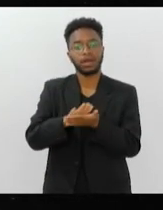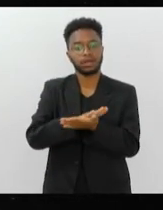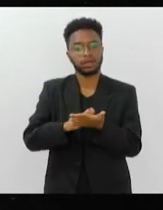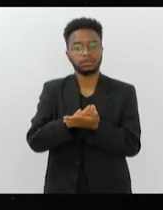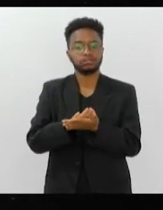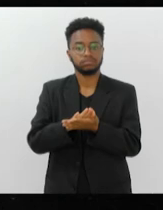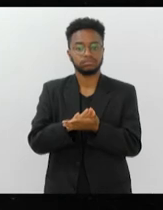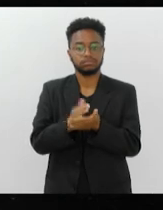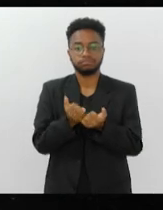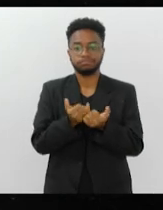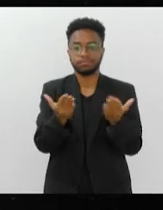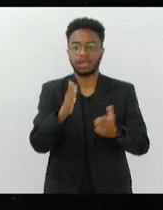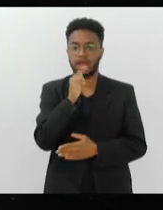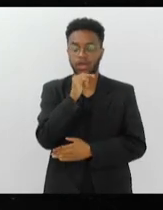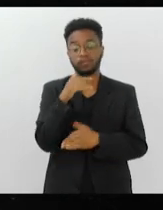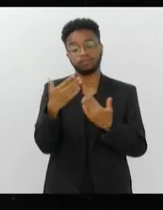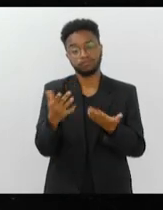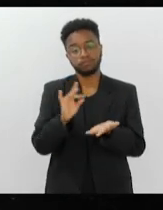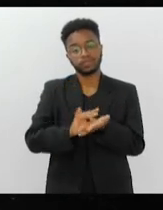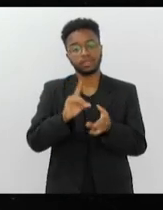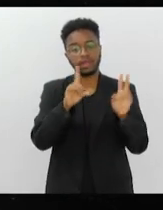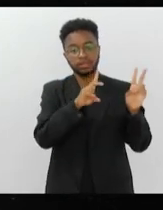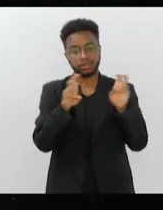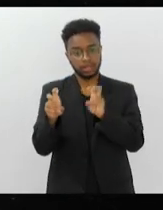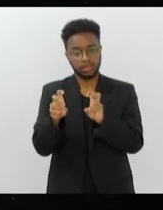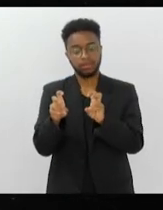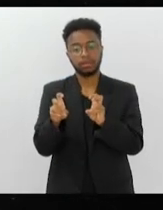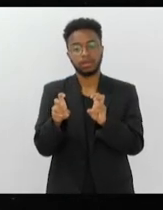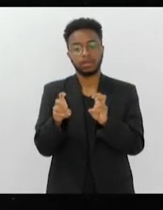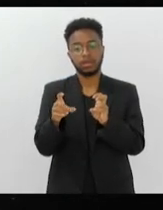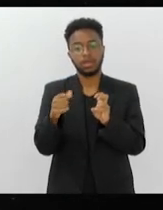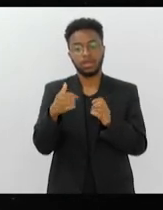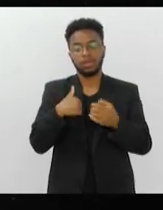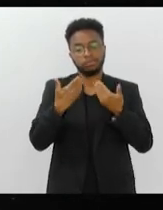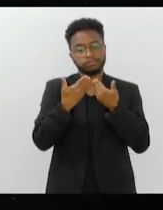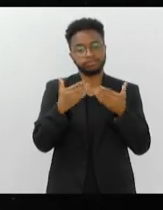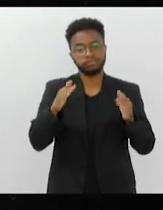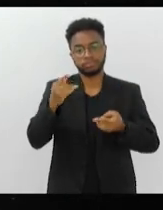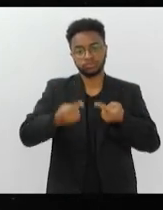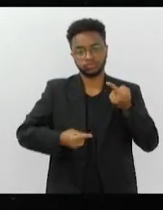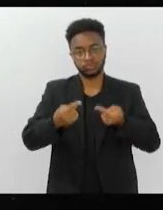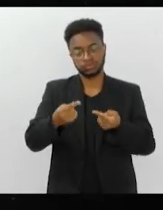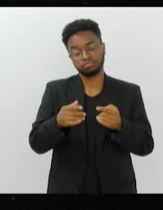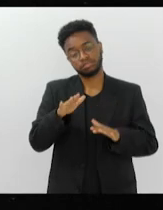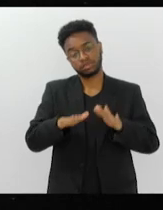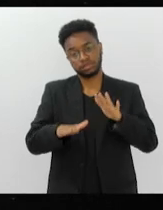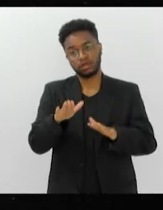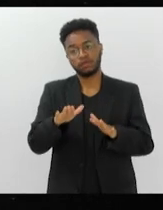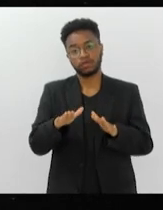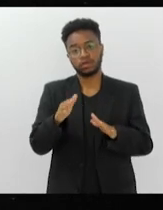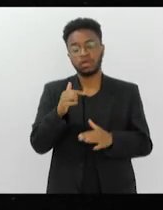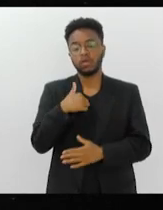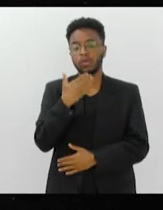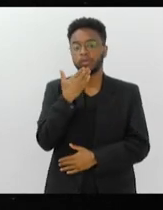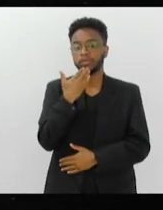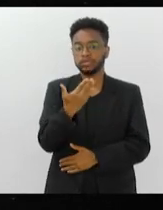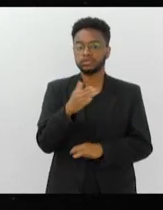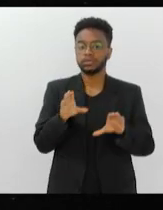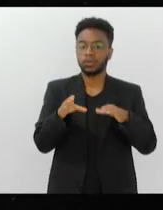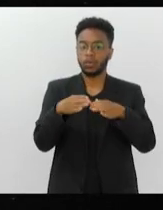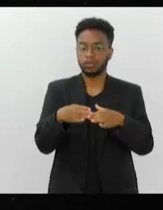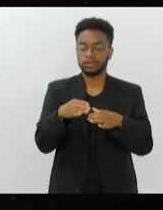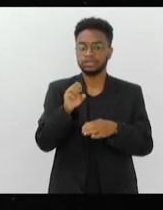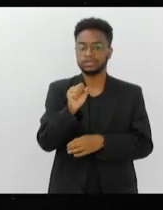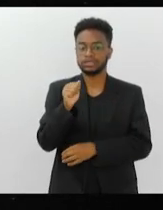abastecimento da água. Então é um tema também que eu vou deixar aqui em aberto a discussão. Então, provavelmente vou solicitar a Comissão de